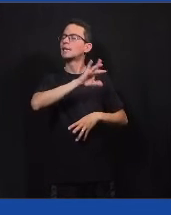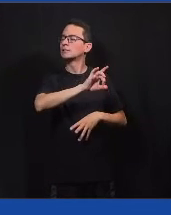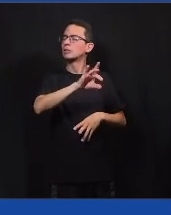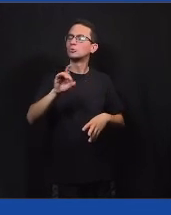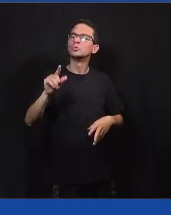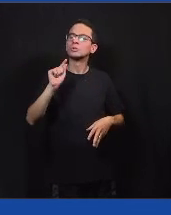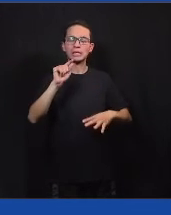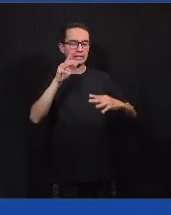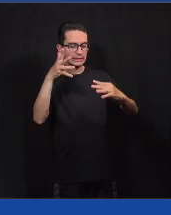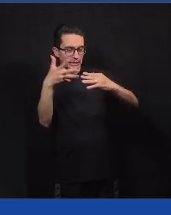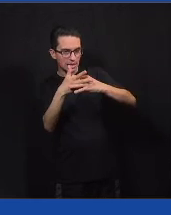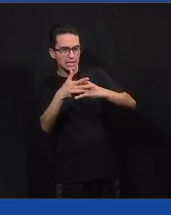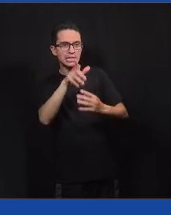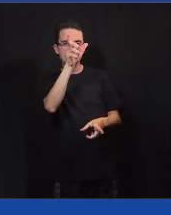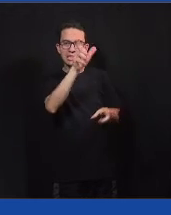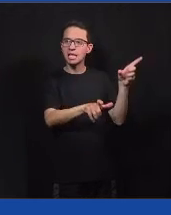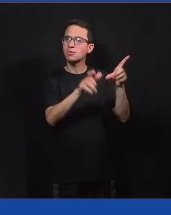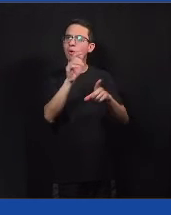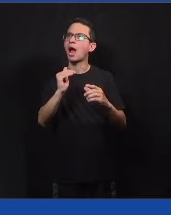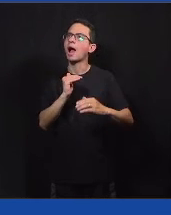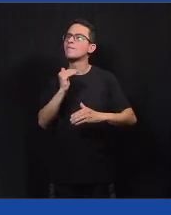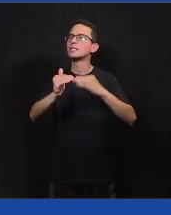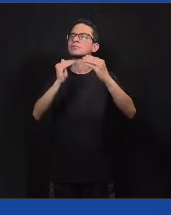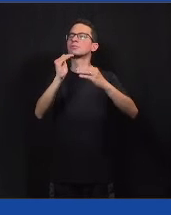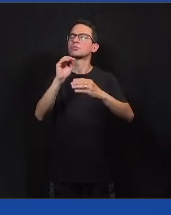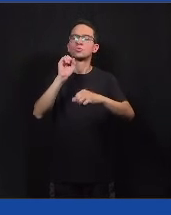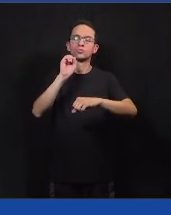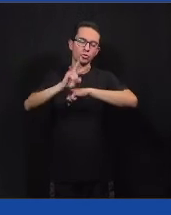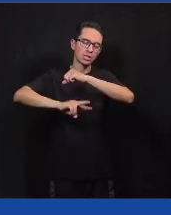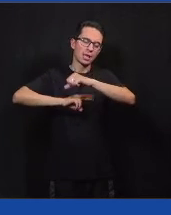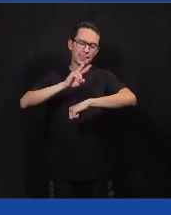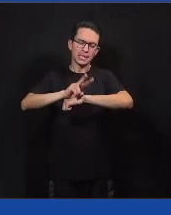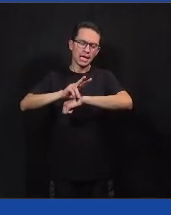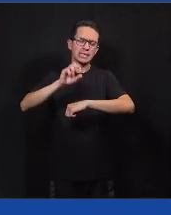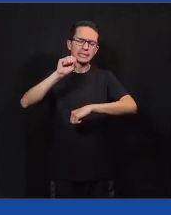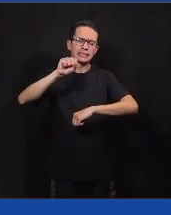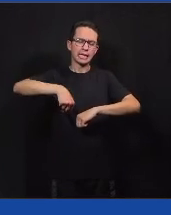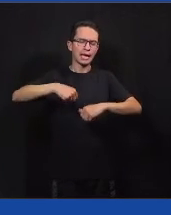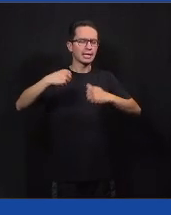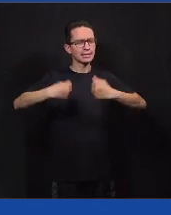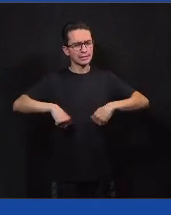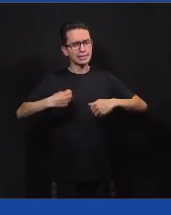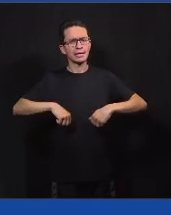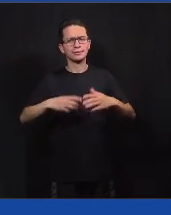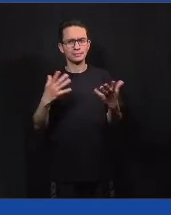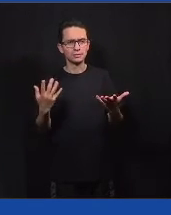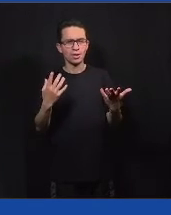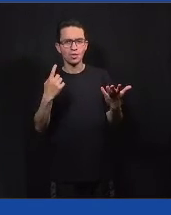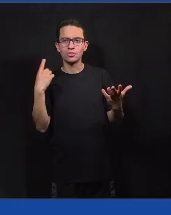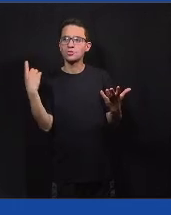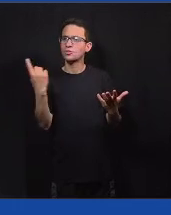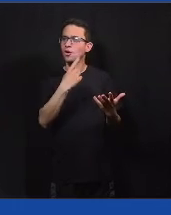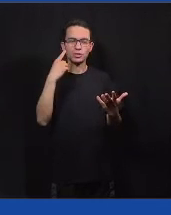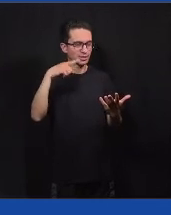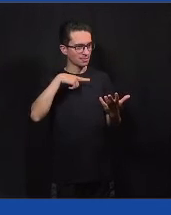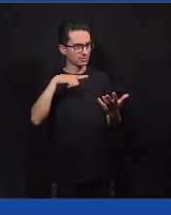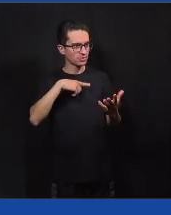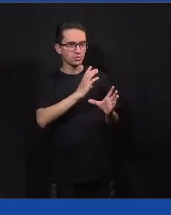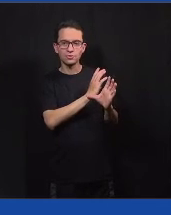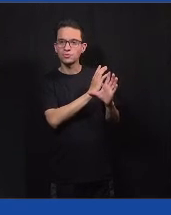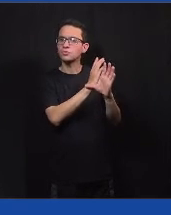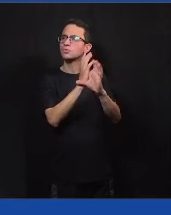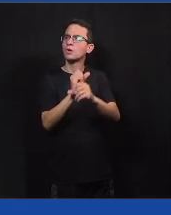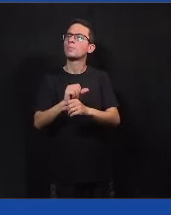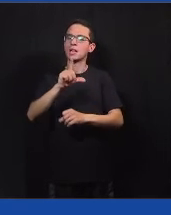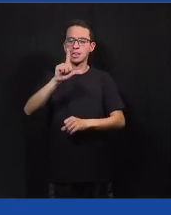do avanço rumo à sustentabilidade em suas cidades. Então, ano passado, gente teve mais de 10 mil participações e agora